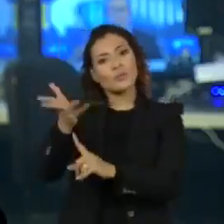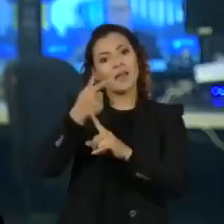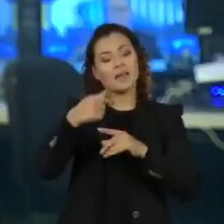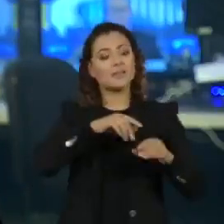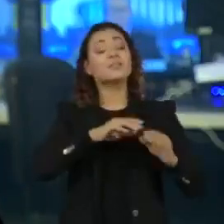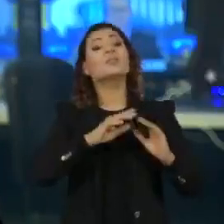da periferia.